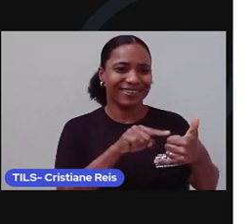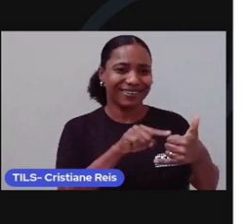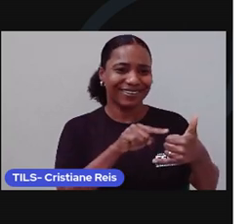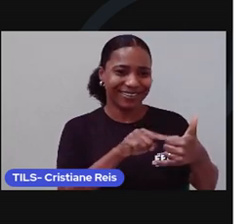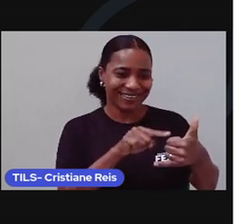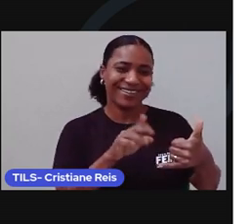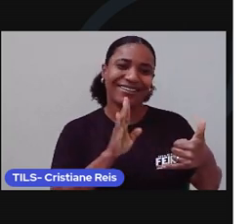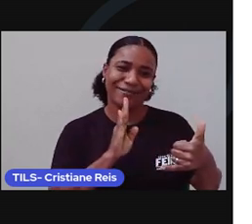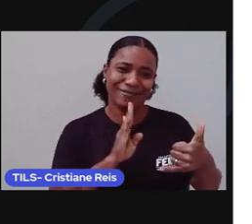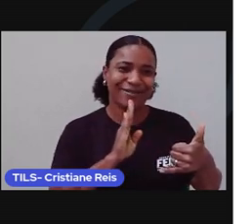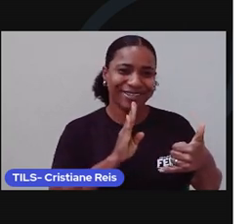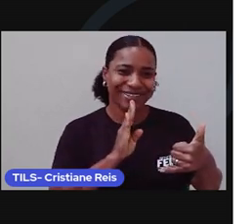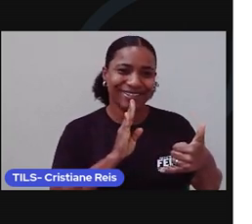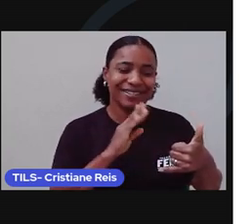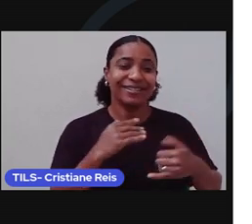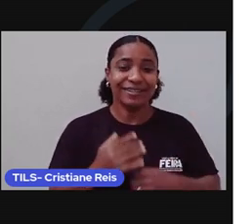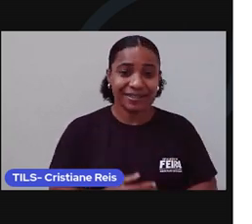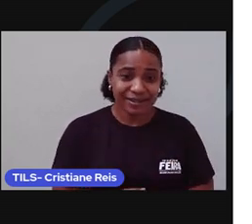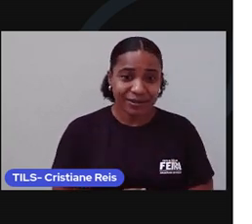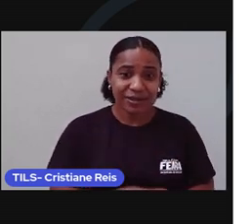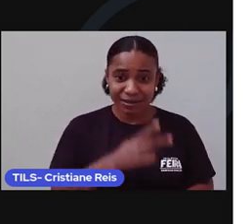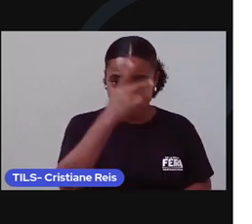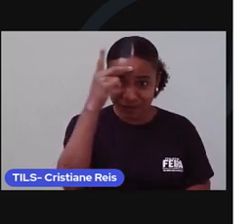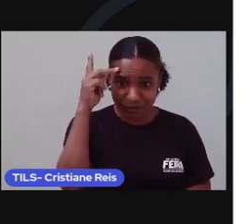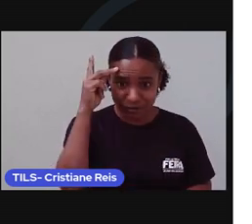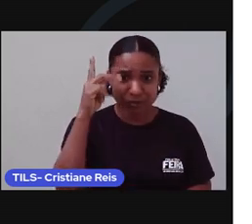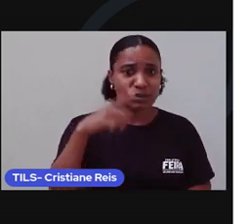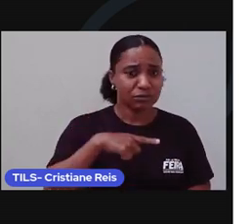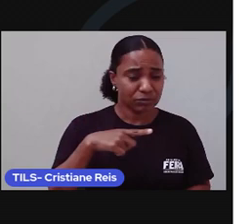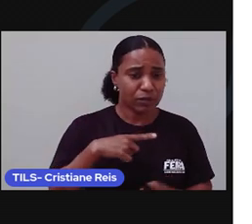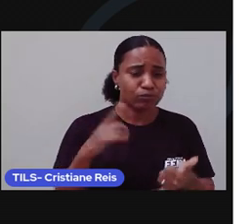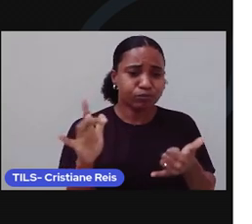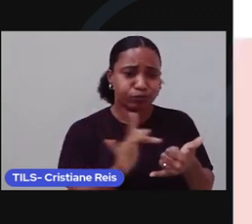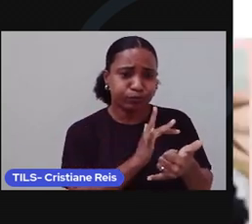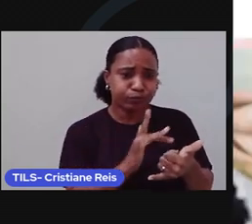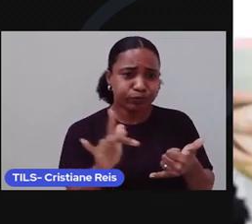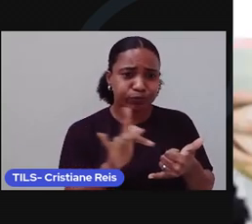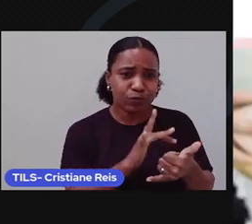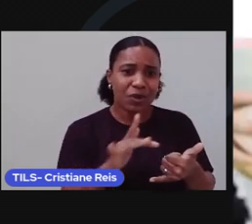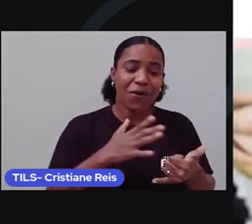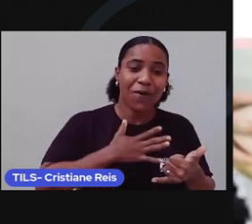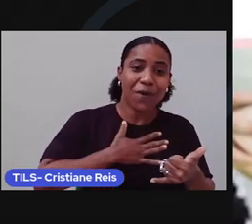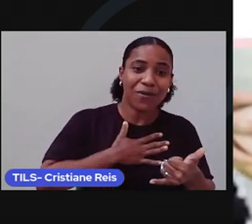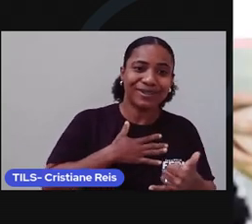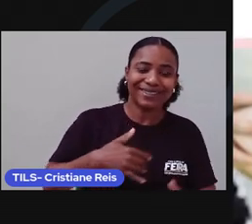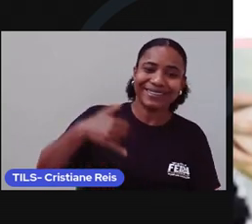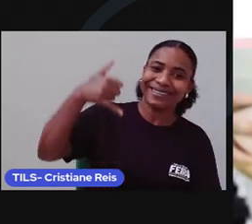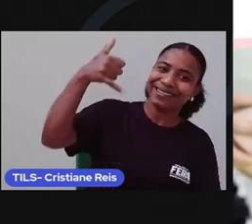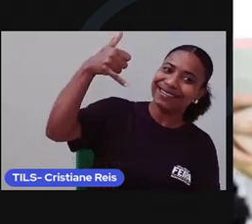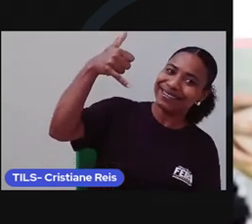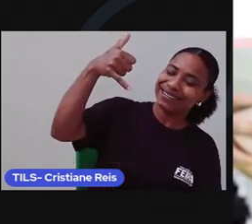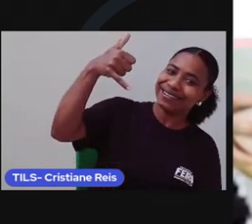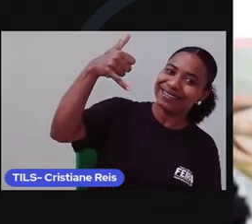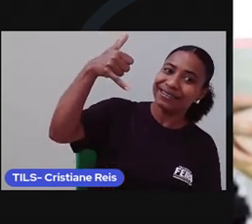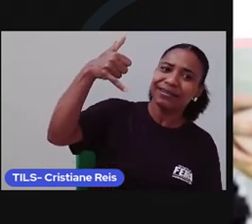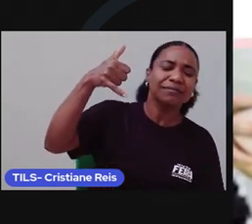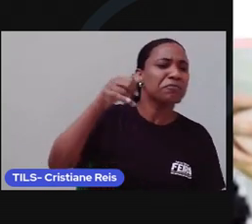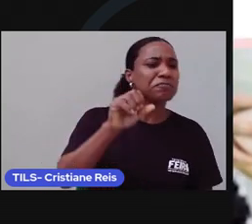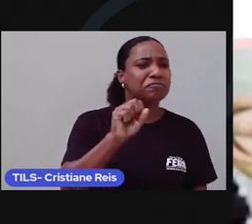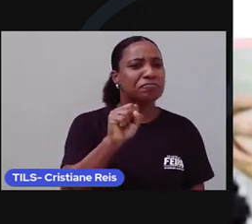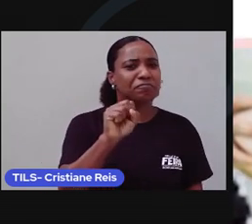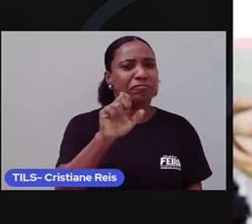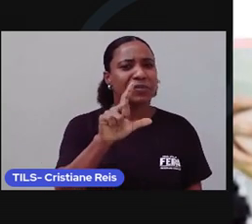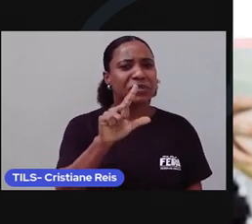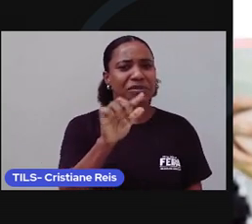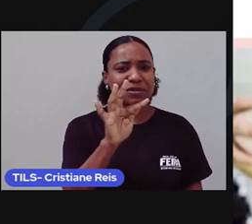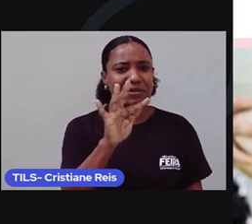E o que muitas pessoas que possuem um smartphone gostam de fazer? Tirar selfies. Olha que interessante, na